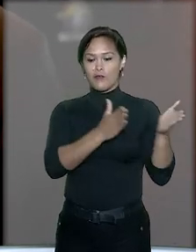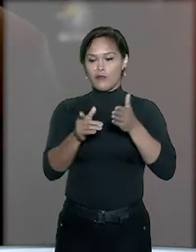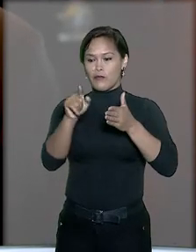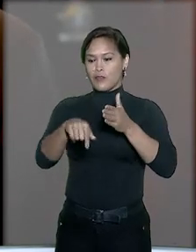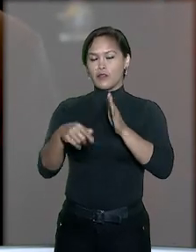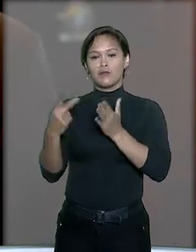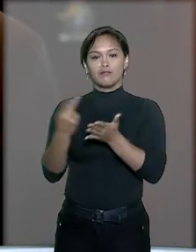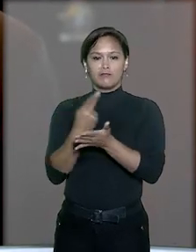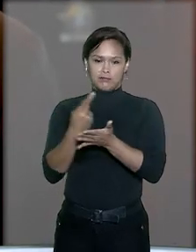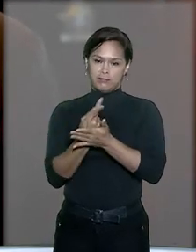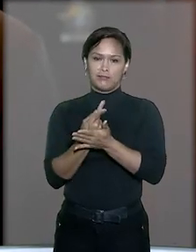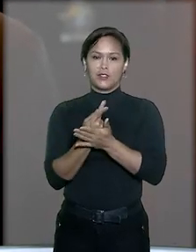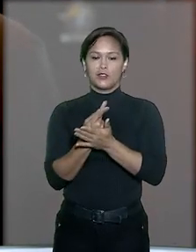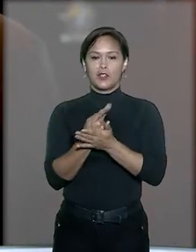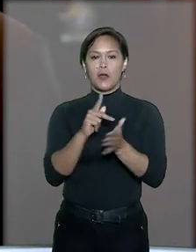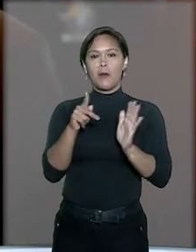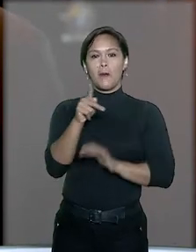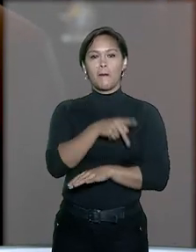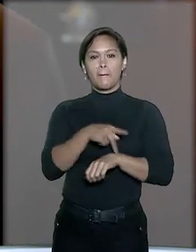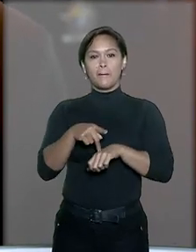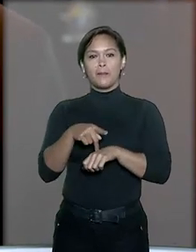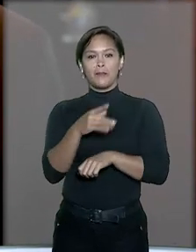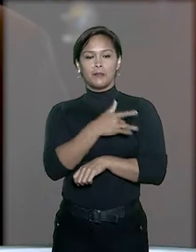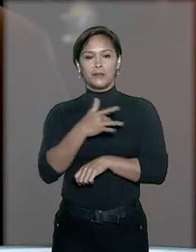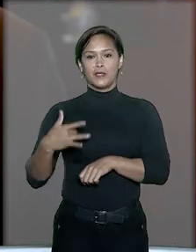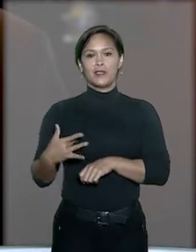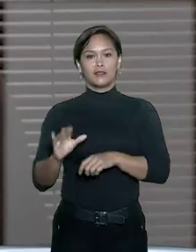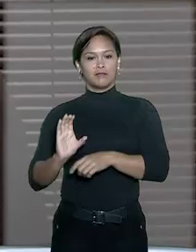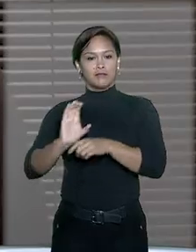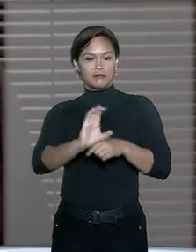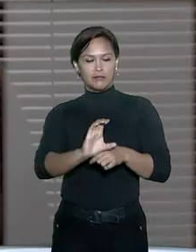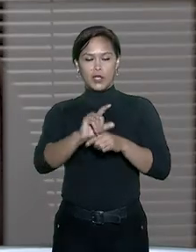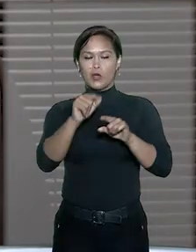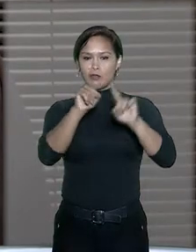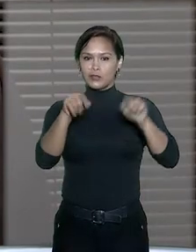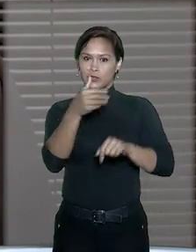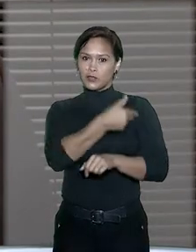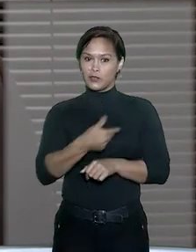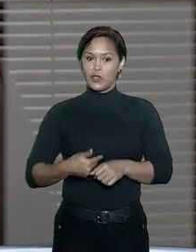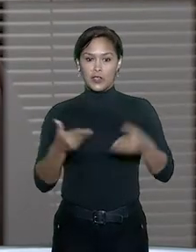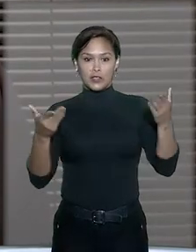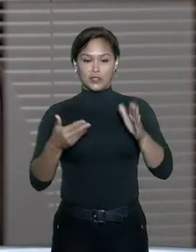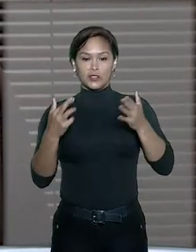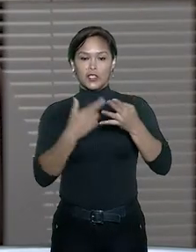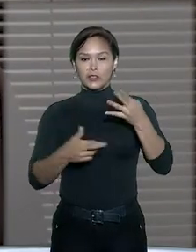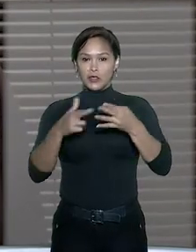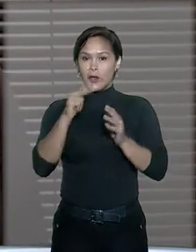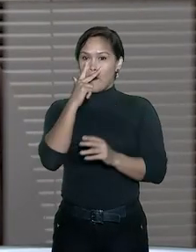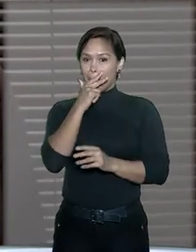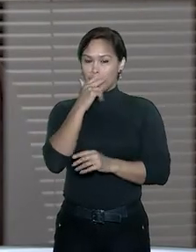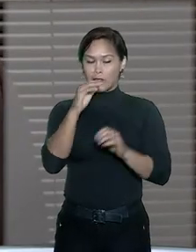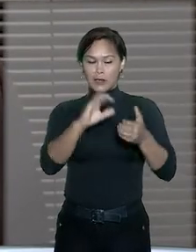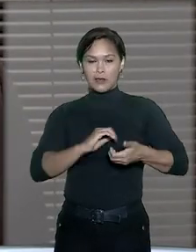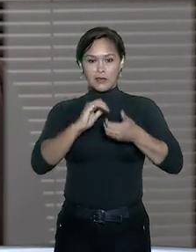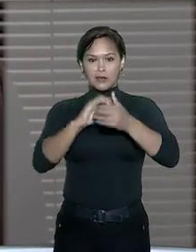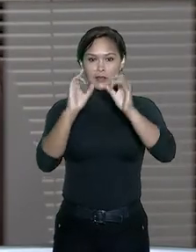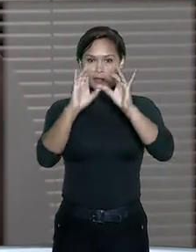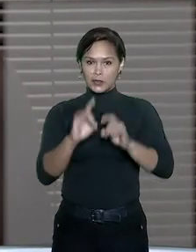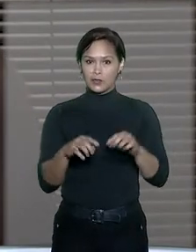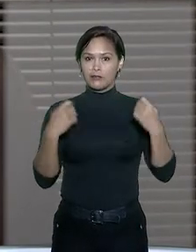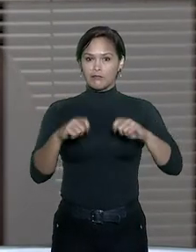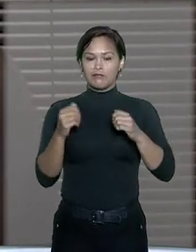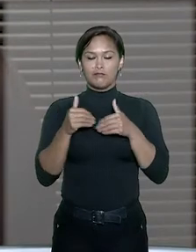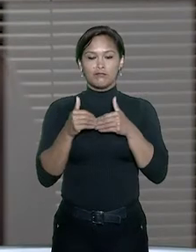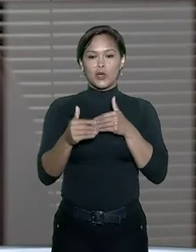fraudar o plano de saúde dos servidores estaduais. Já no âmbito dos recursos repetitivos, a Corte Especial deverá